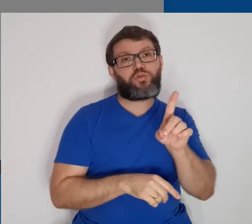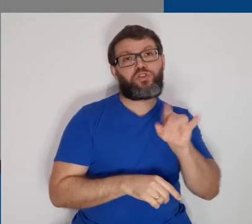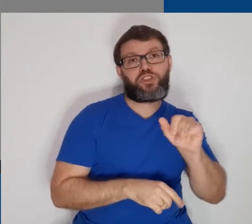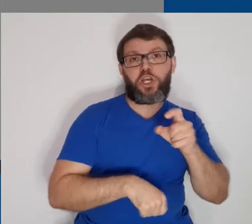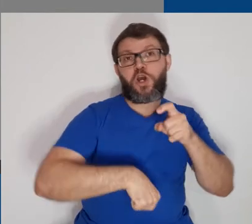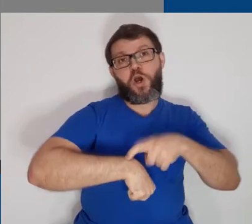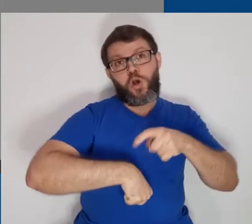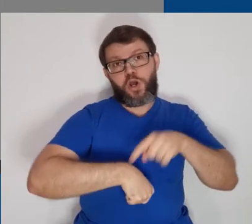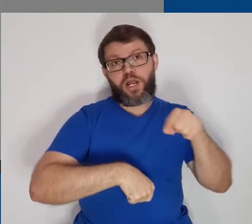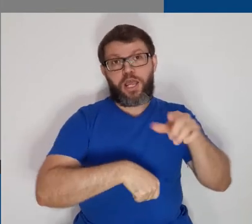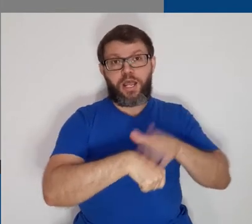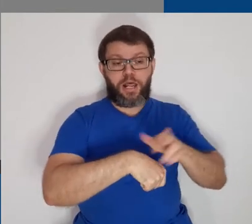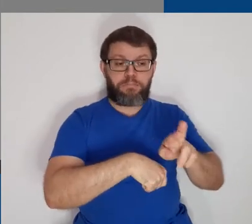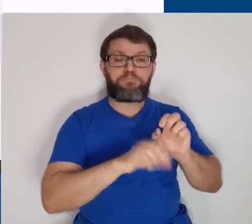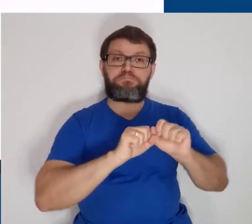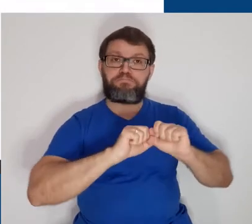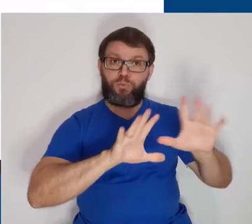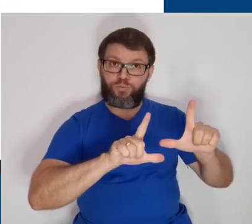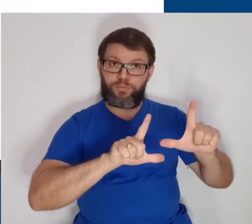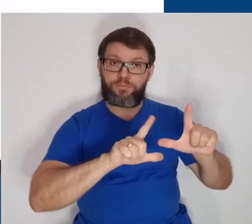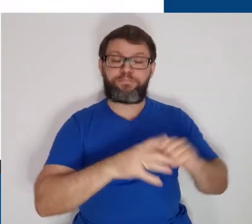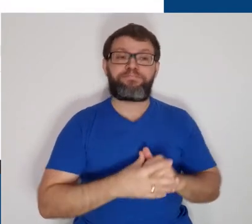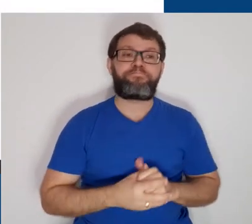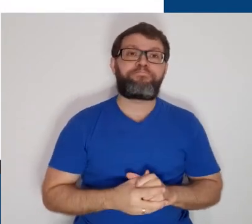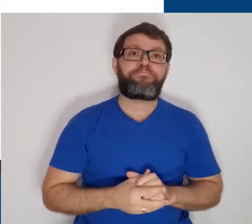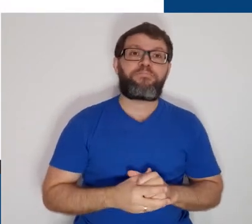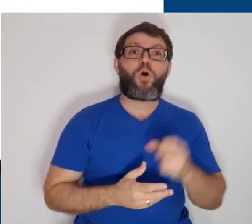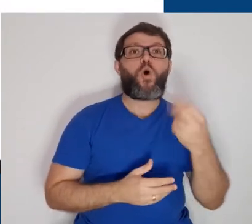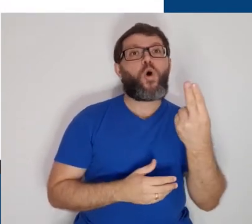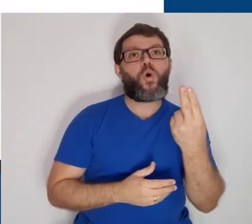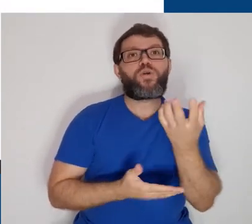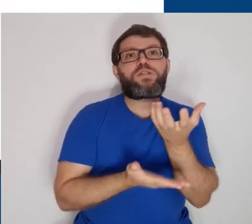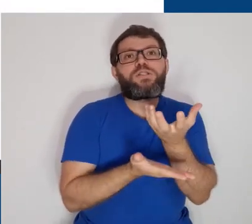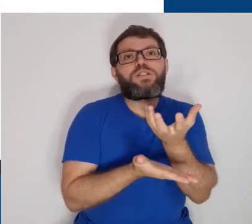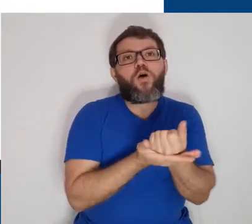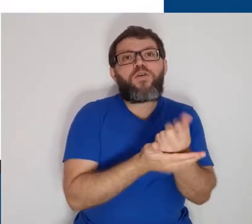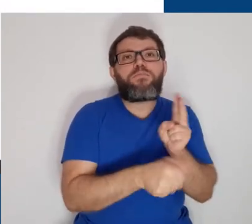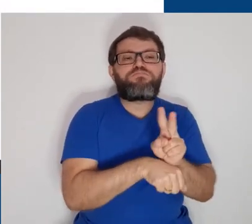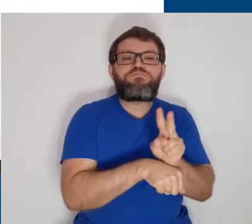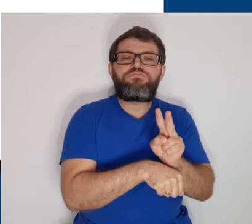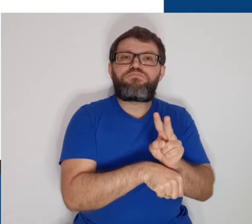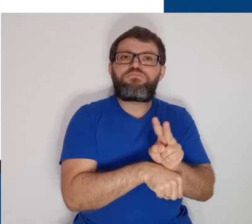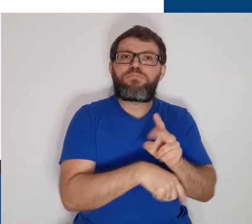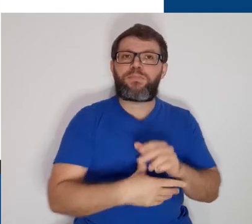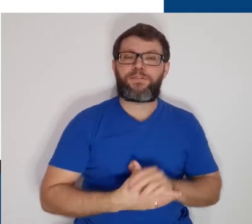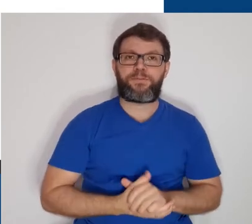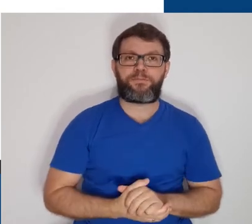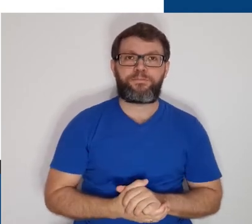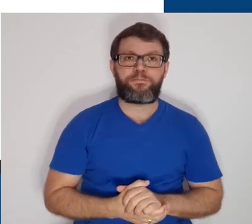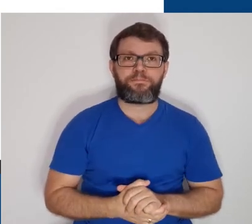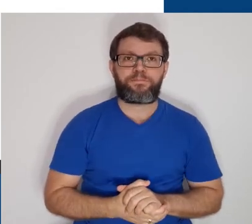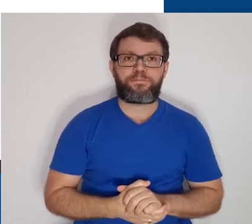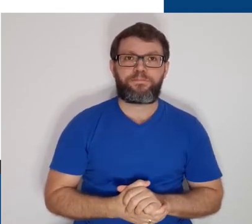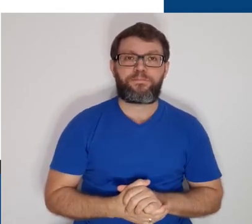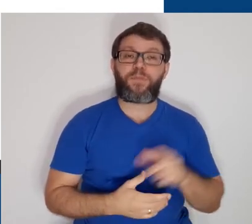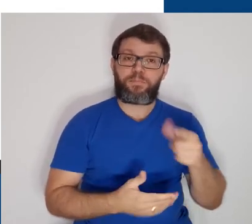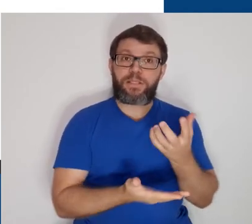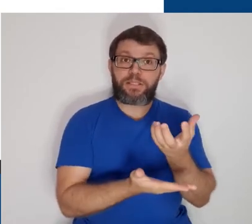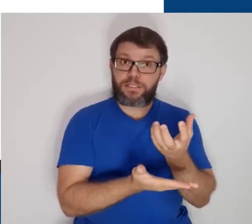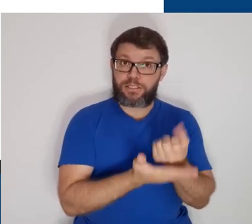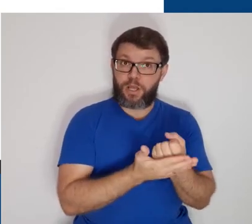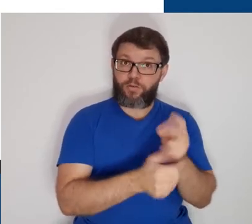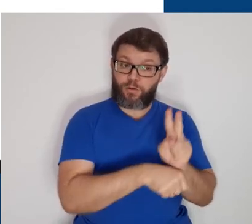e uma hora para postar, ou podemos salvar um rascunho para essa postagem. Quando